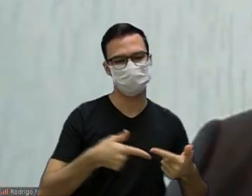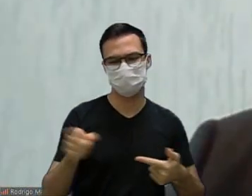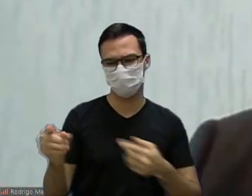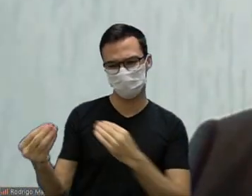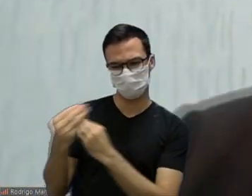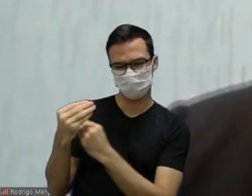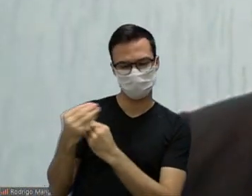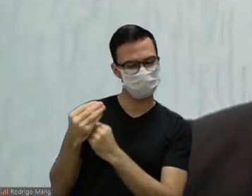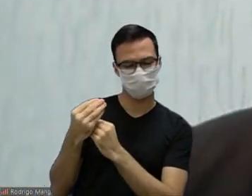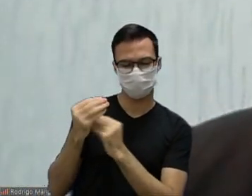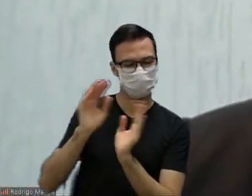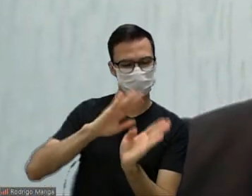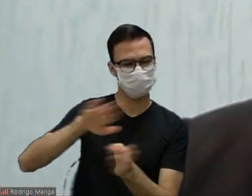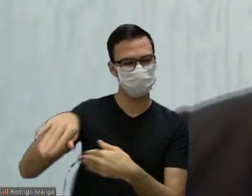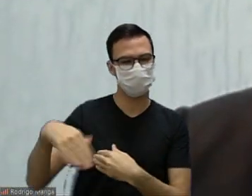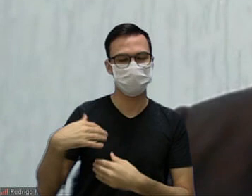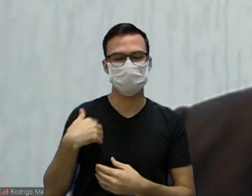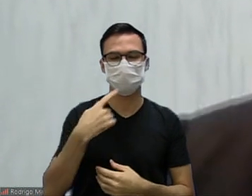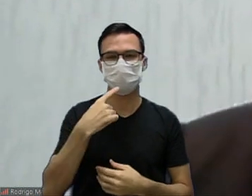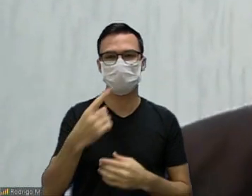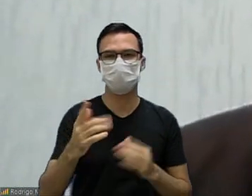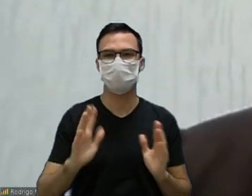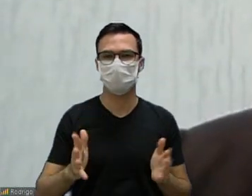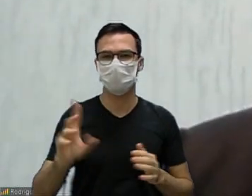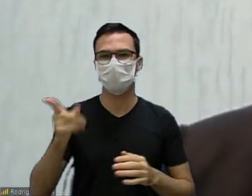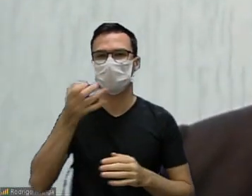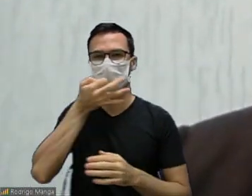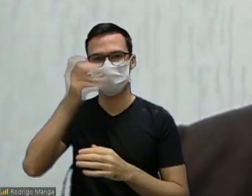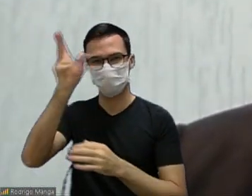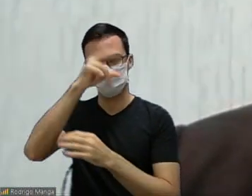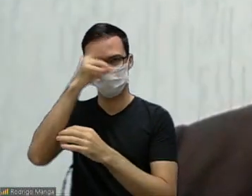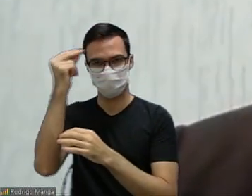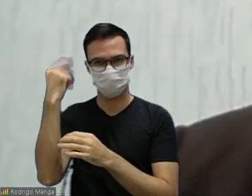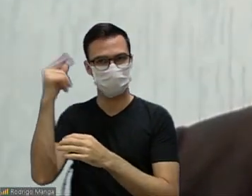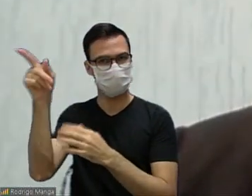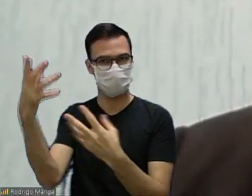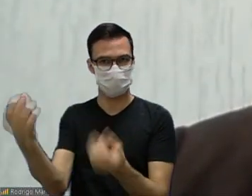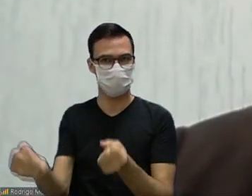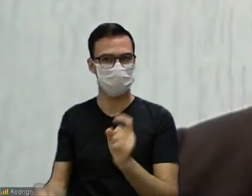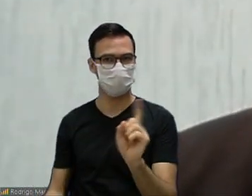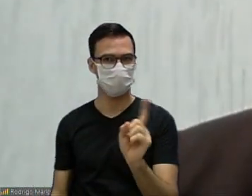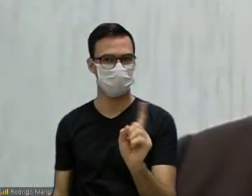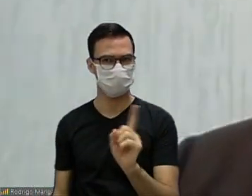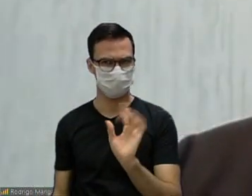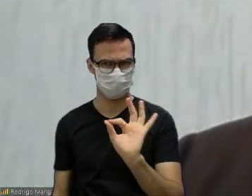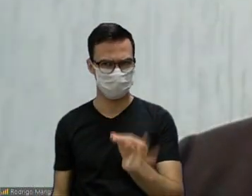eu encaminhei para a ETIVA e foi a prefeitura não acatou é isso presidente